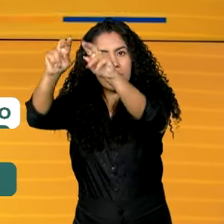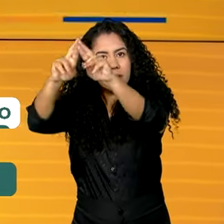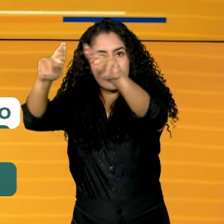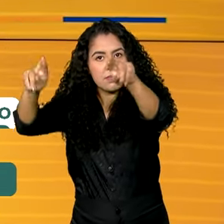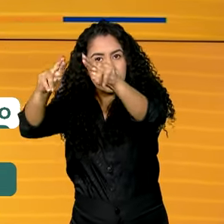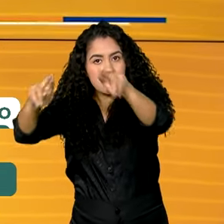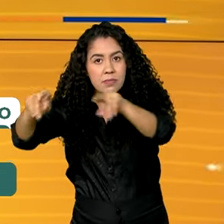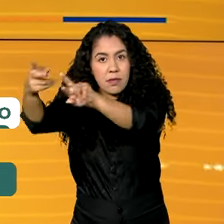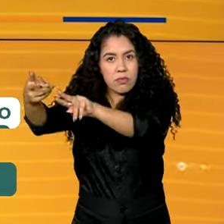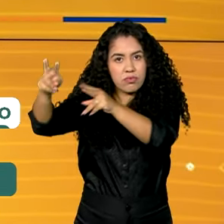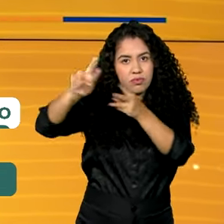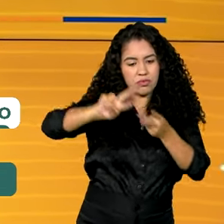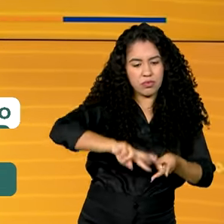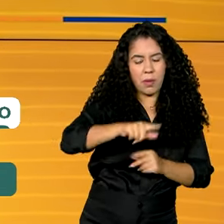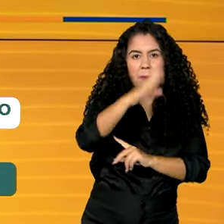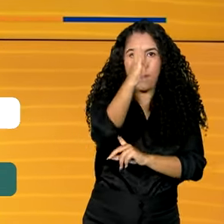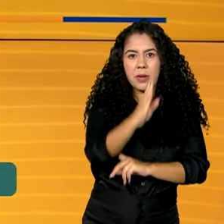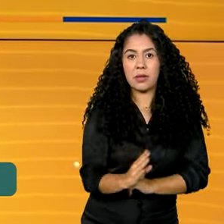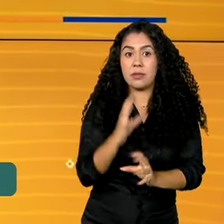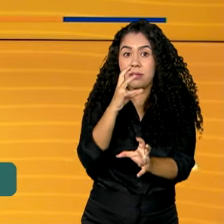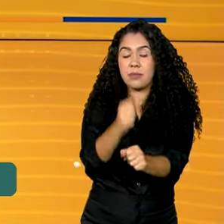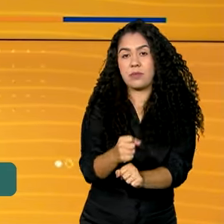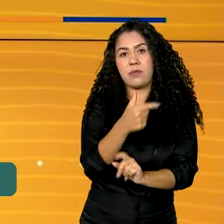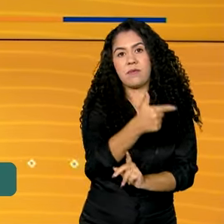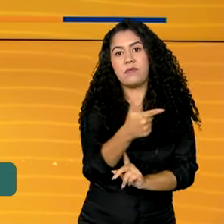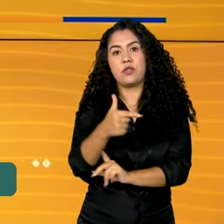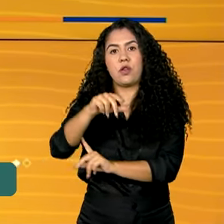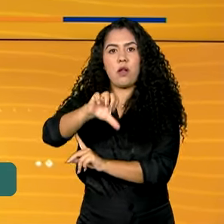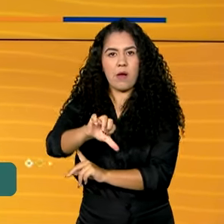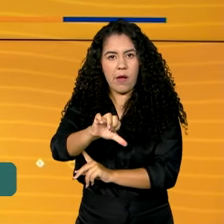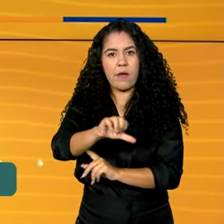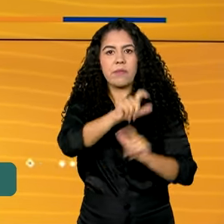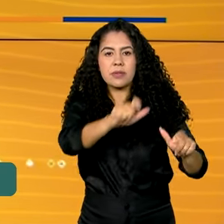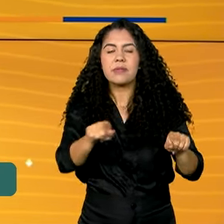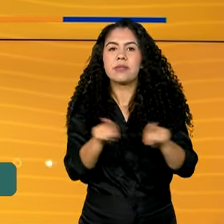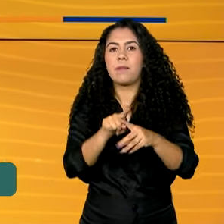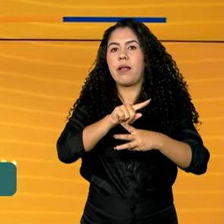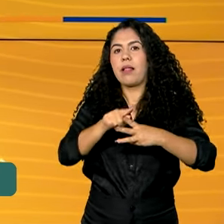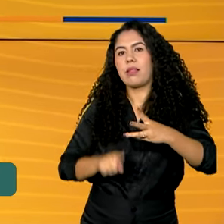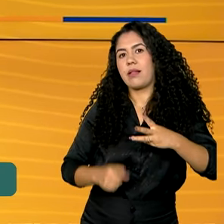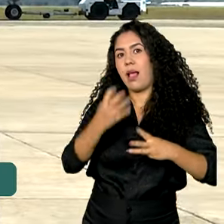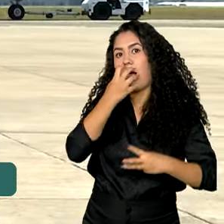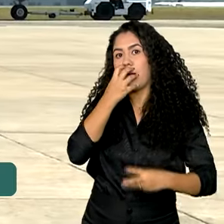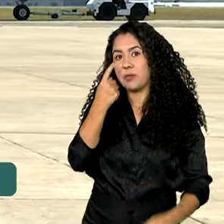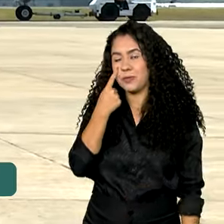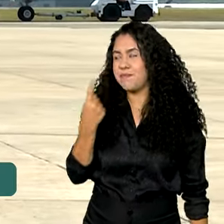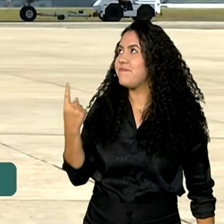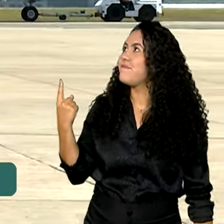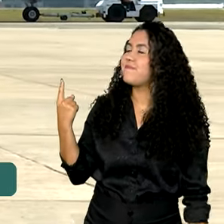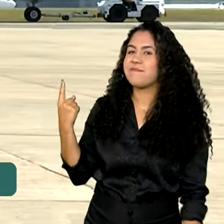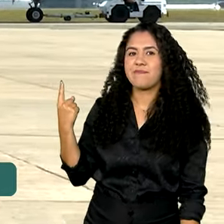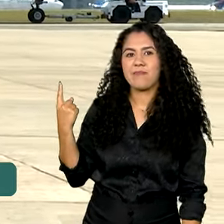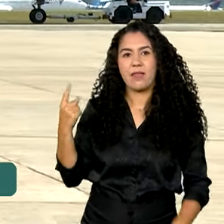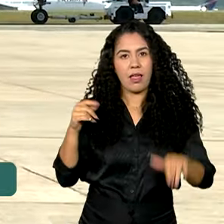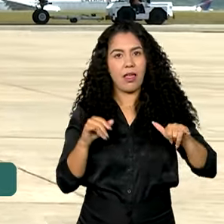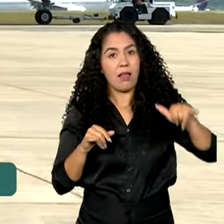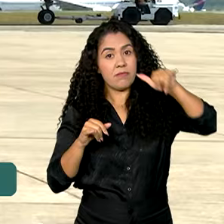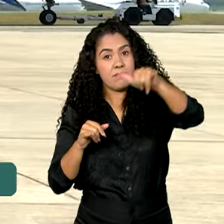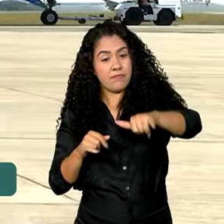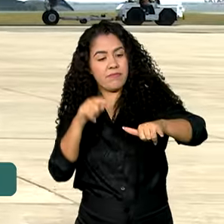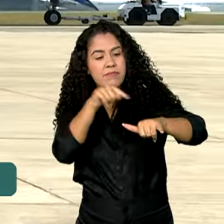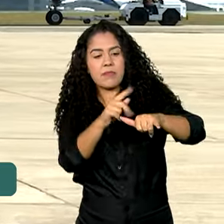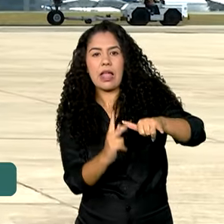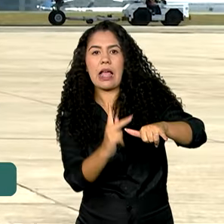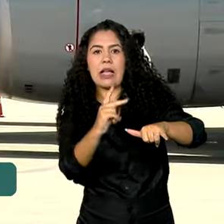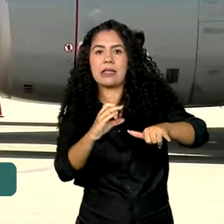Brasileira chegou com 229 passageiros e três pets a bordo. O KC-30 do governo federal